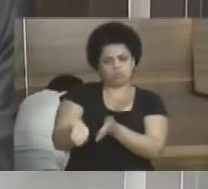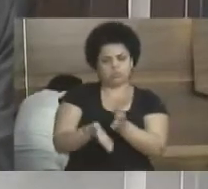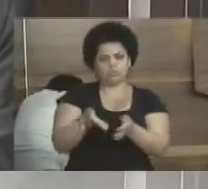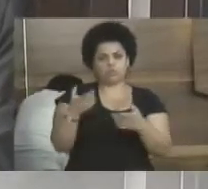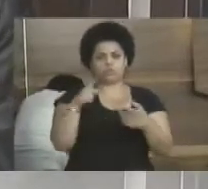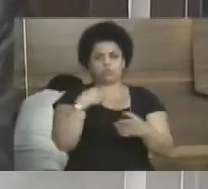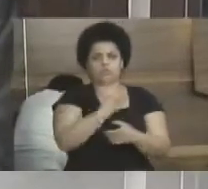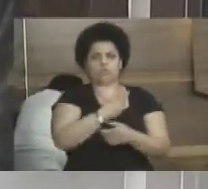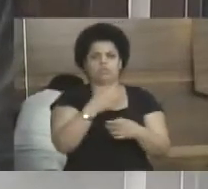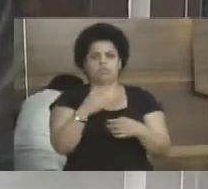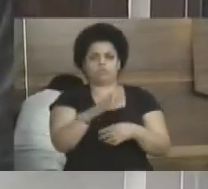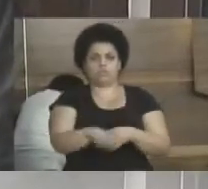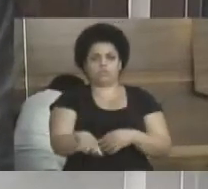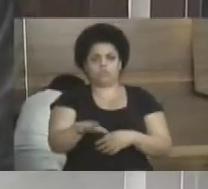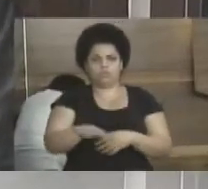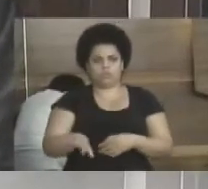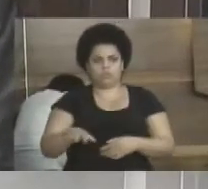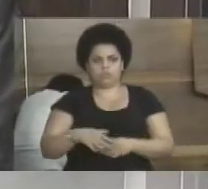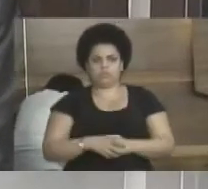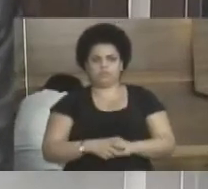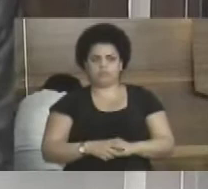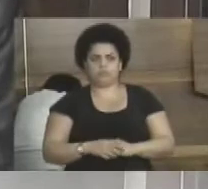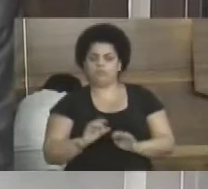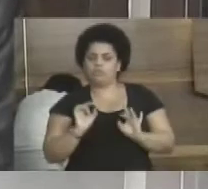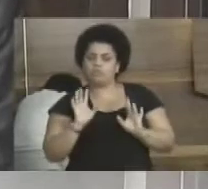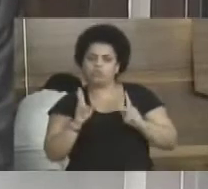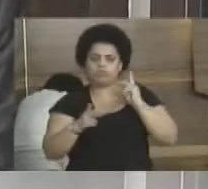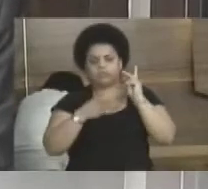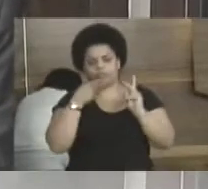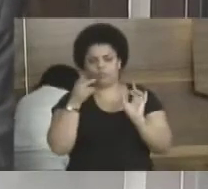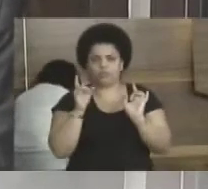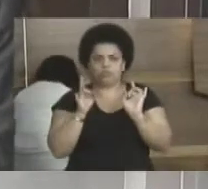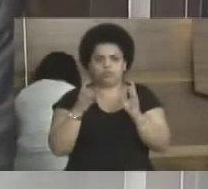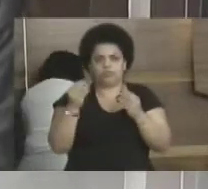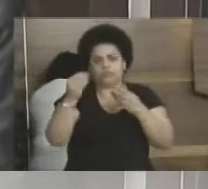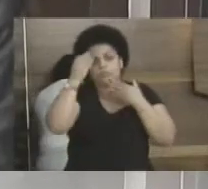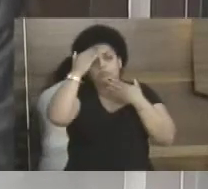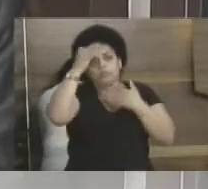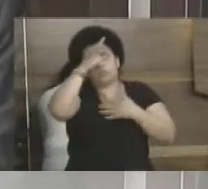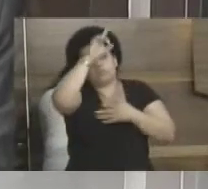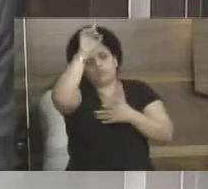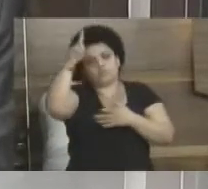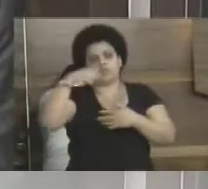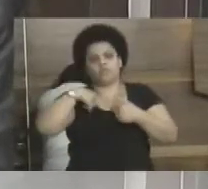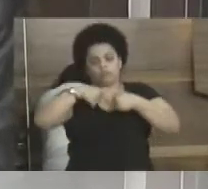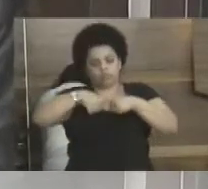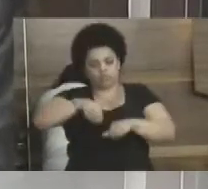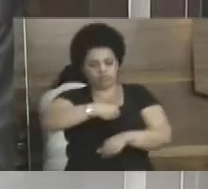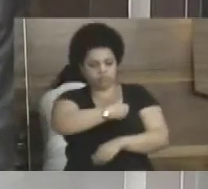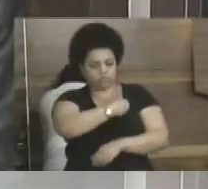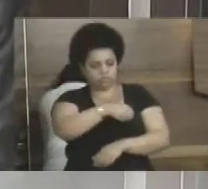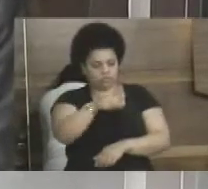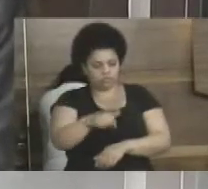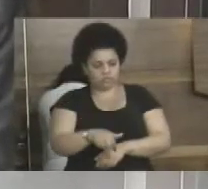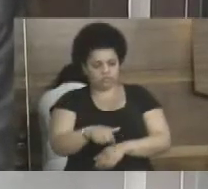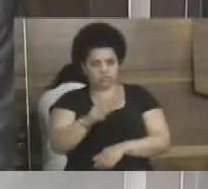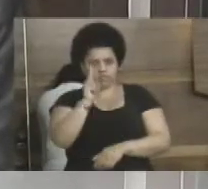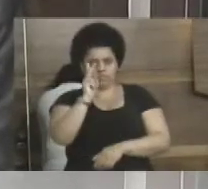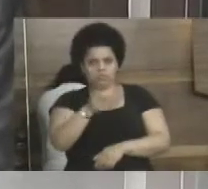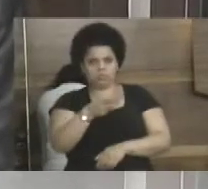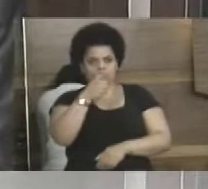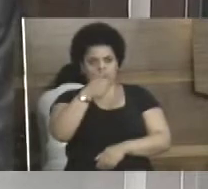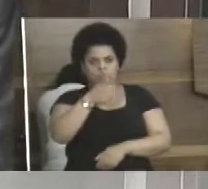pelas nossas crianças. Então, são essas minhas palavras. Agradecer a Deus por estar aqui e aos 2